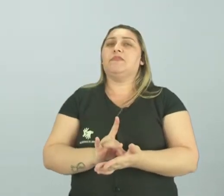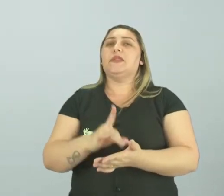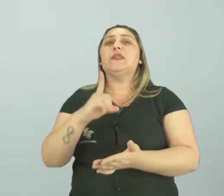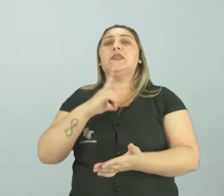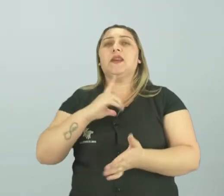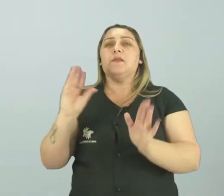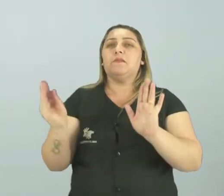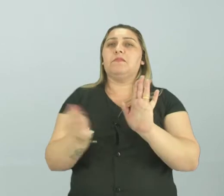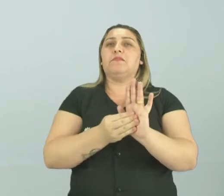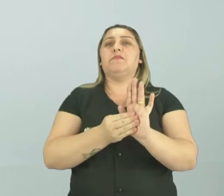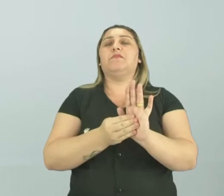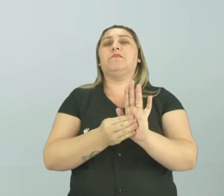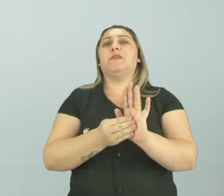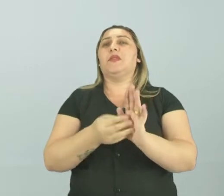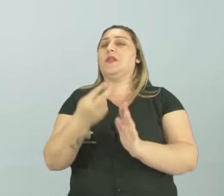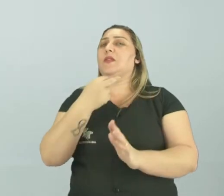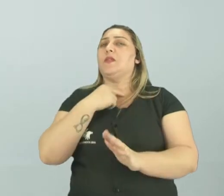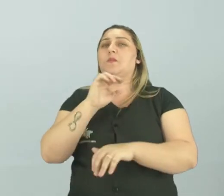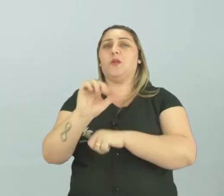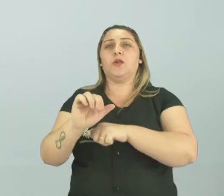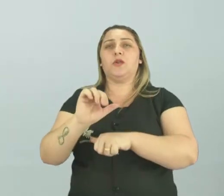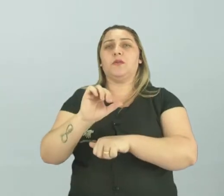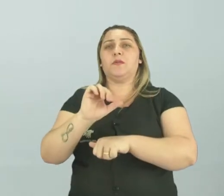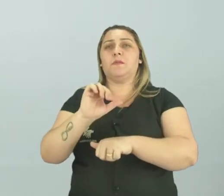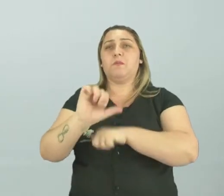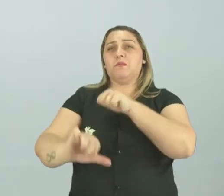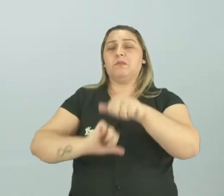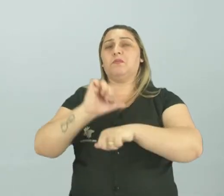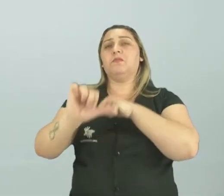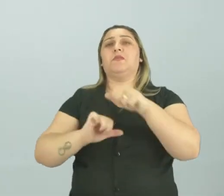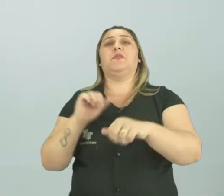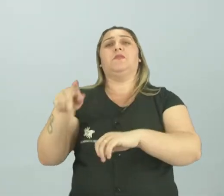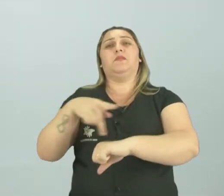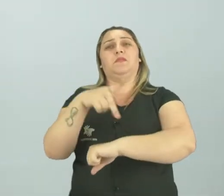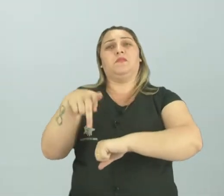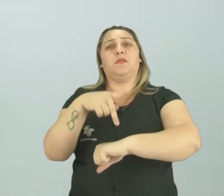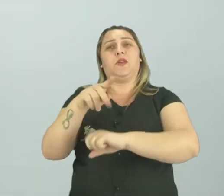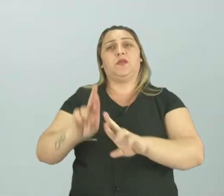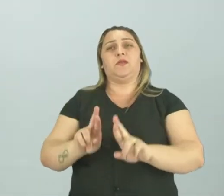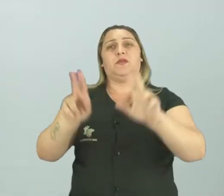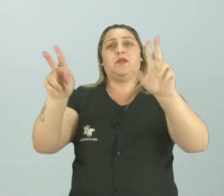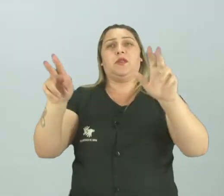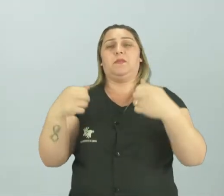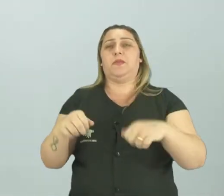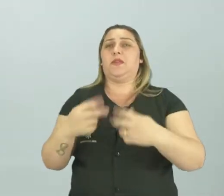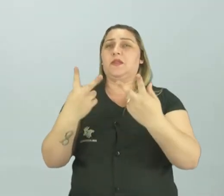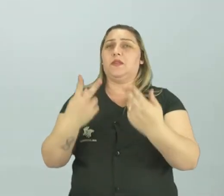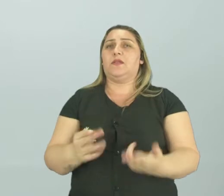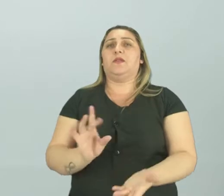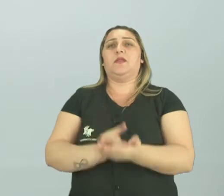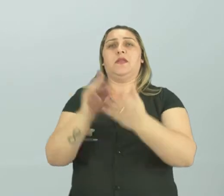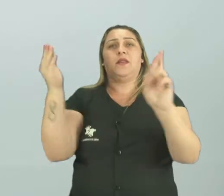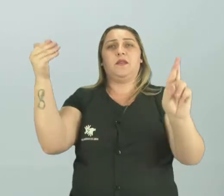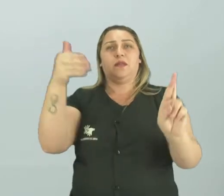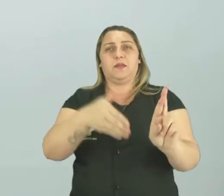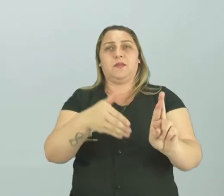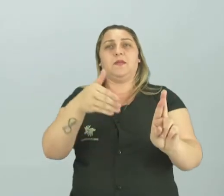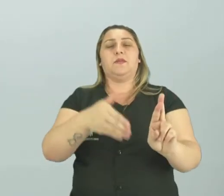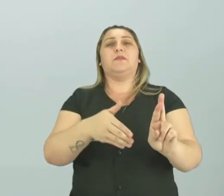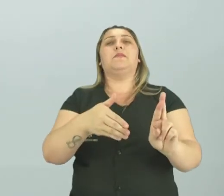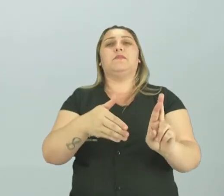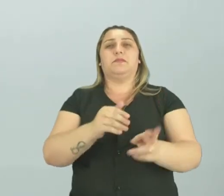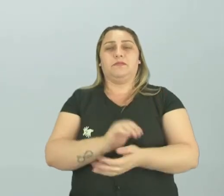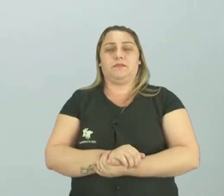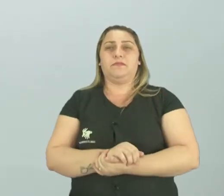já estão aí. Então, a gente não pode pintar uma bandeira de nenhum país diferente. Porque ela representa, né? Ela é um